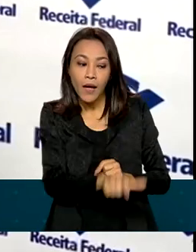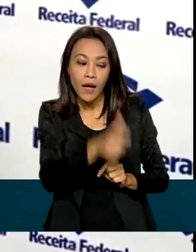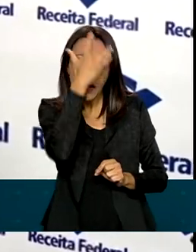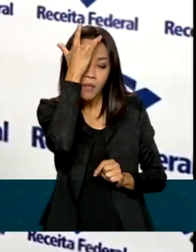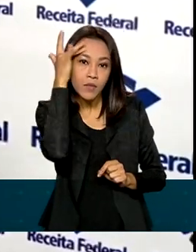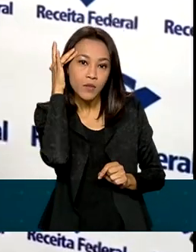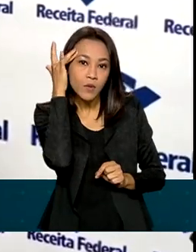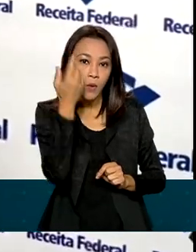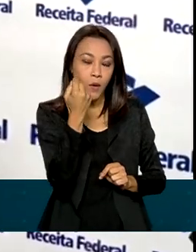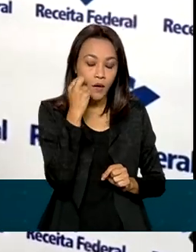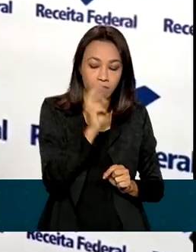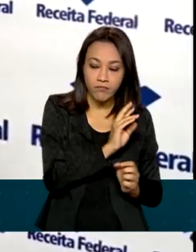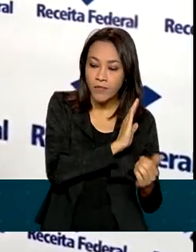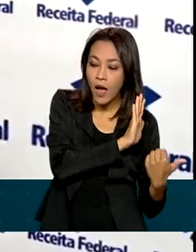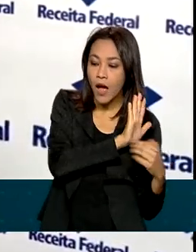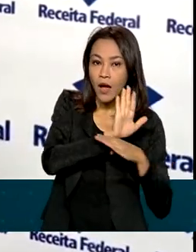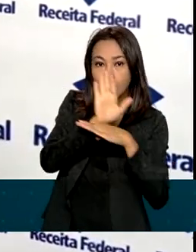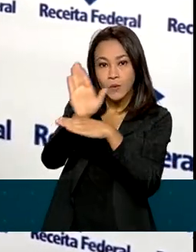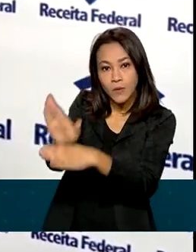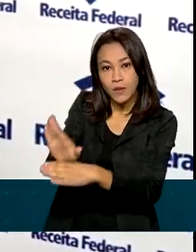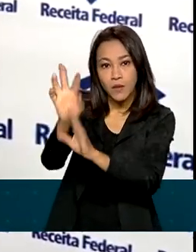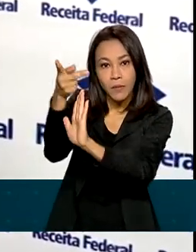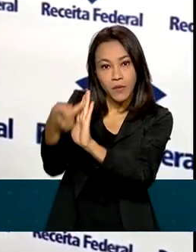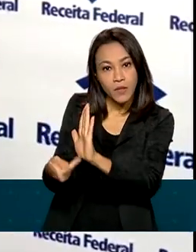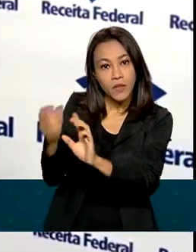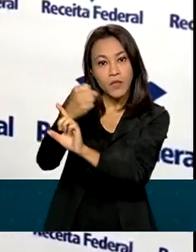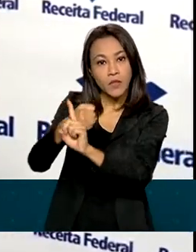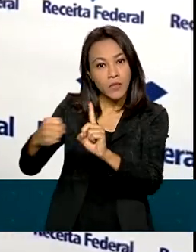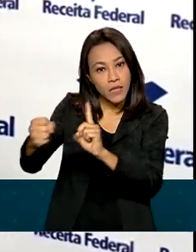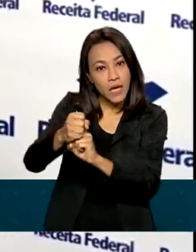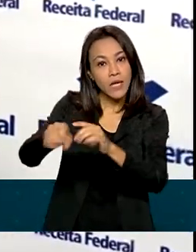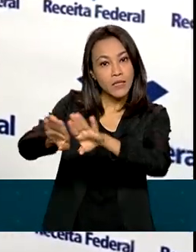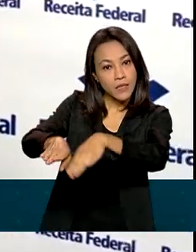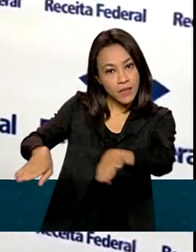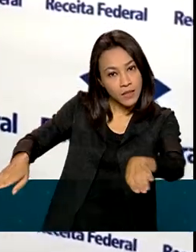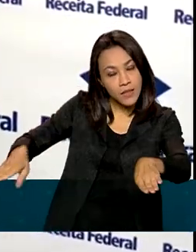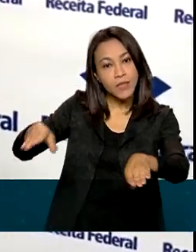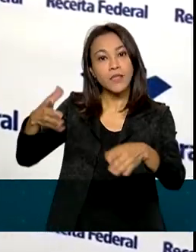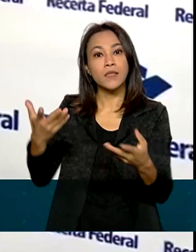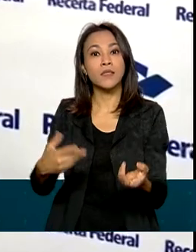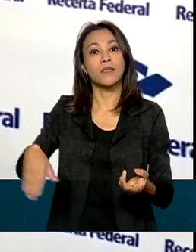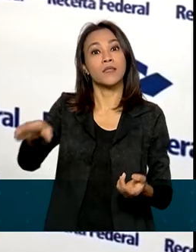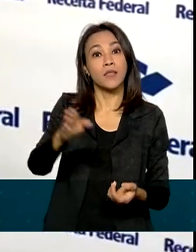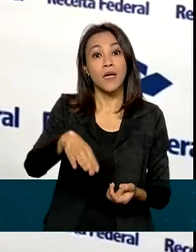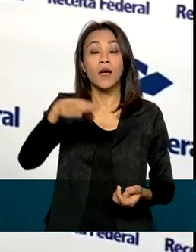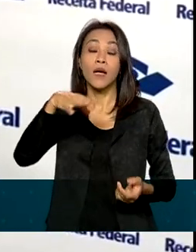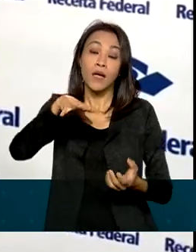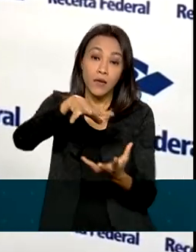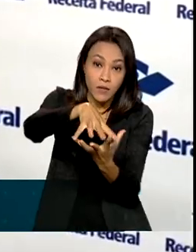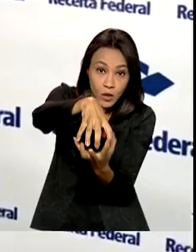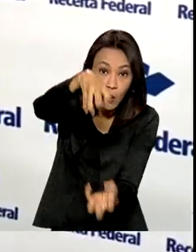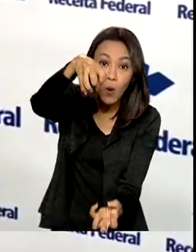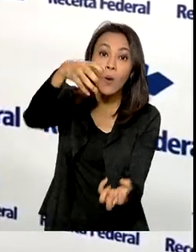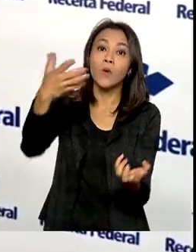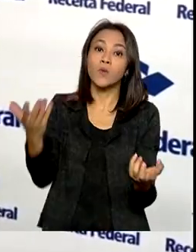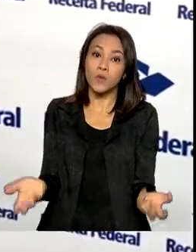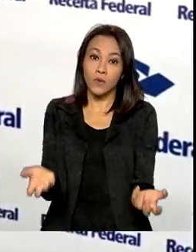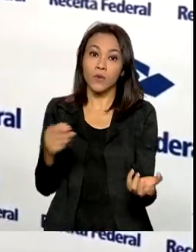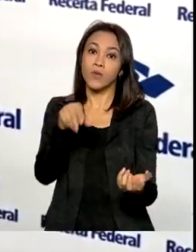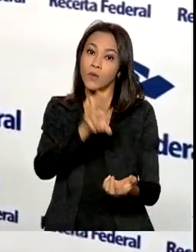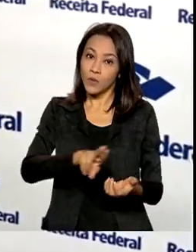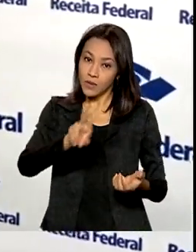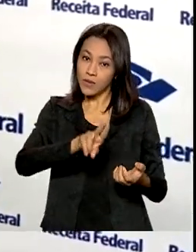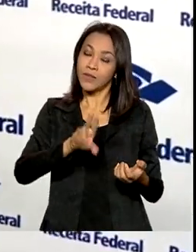ajudar projetos sociais na área da infância e de atenção à pessoa idosa por meio do seu